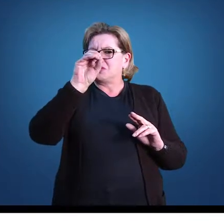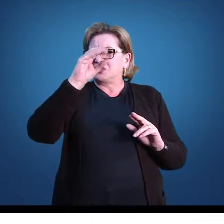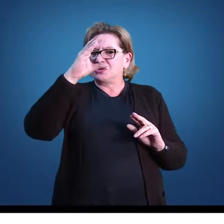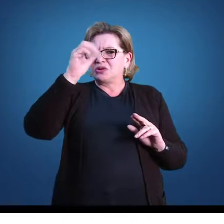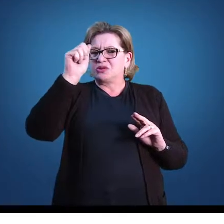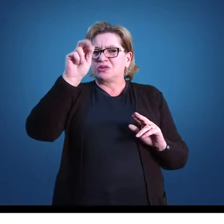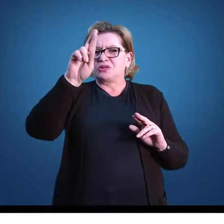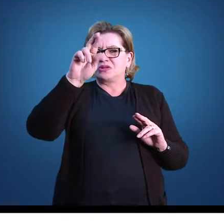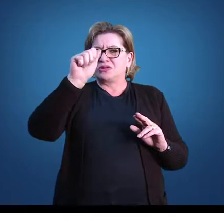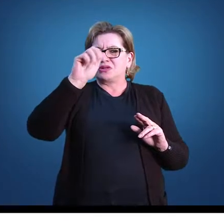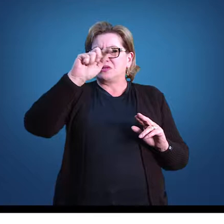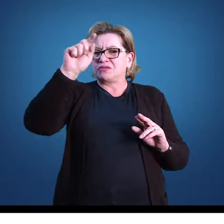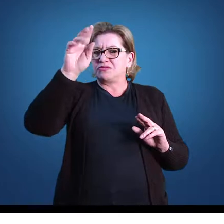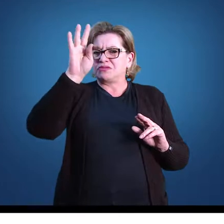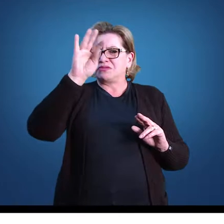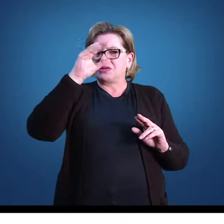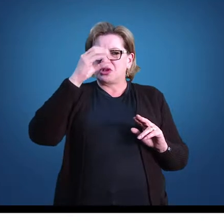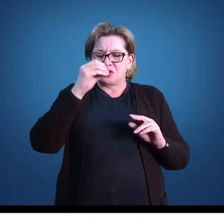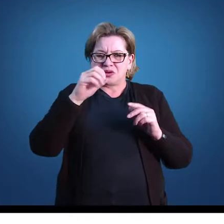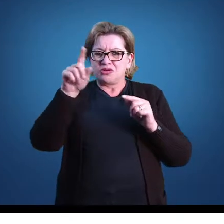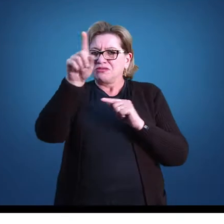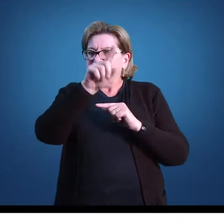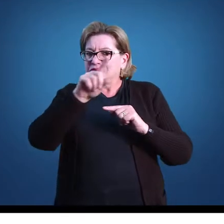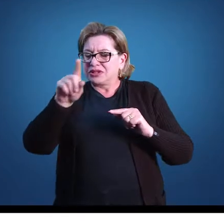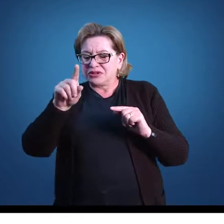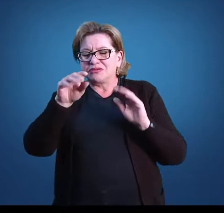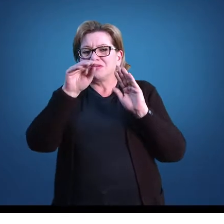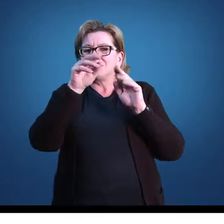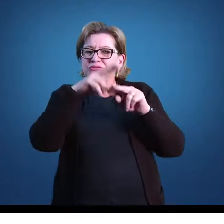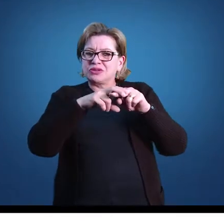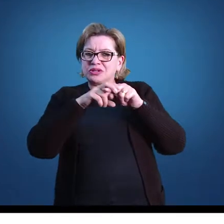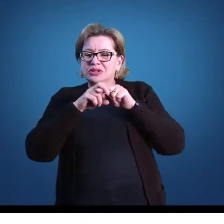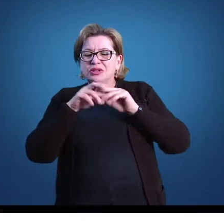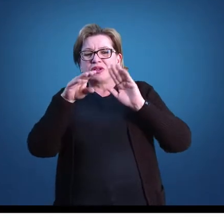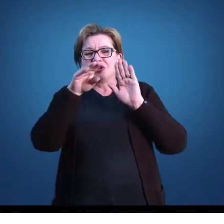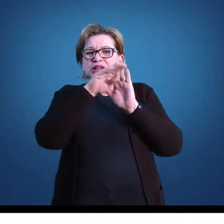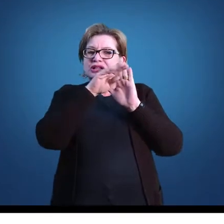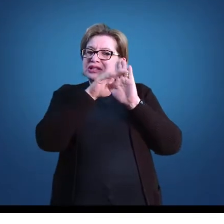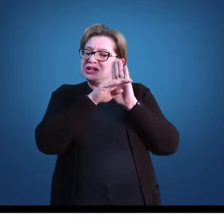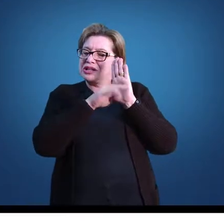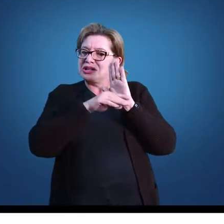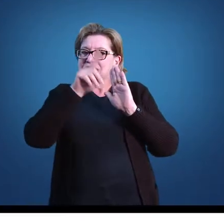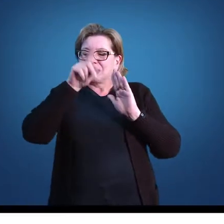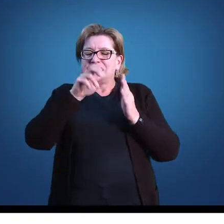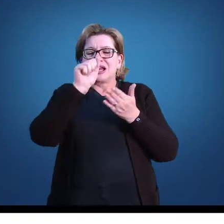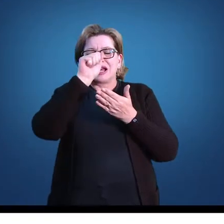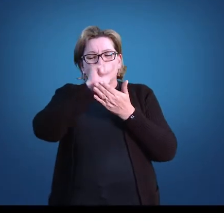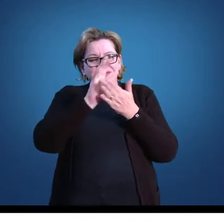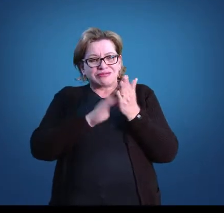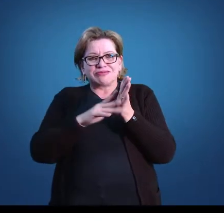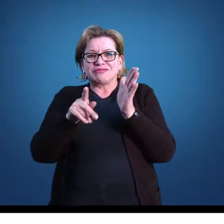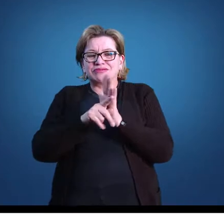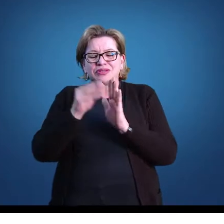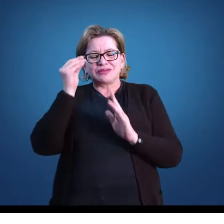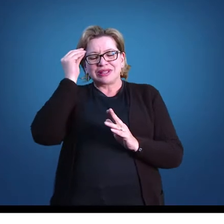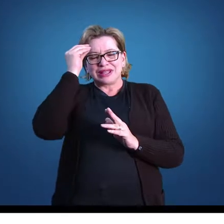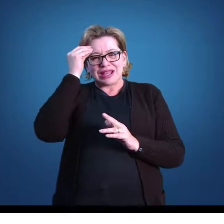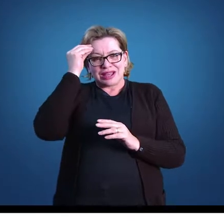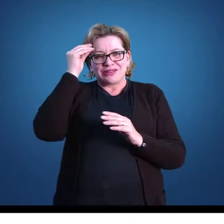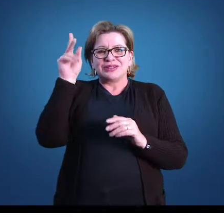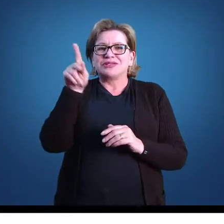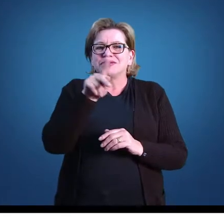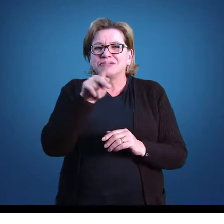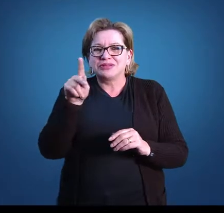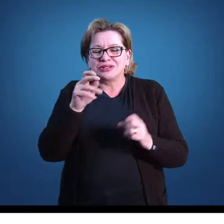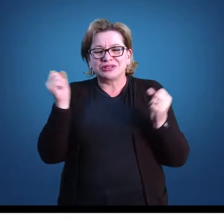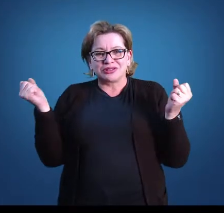e cumprimento de prazos. O planejamento deve ser entendido como uma atividade de reflexão, que a partir dele, possamos